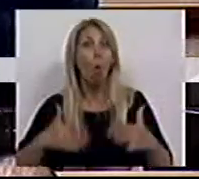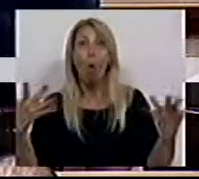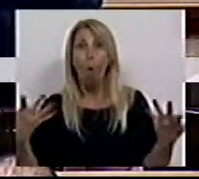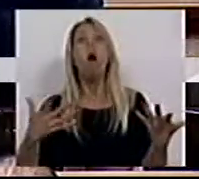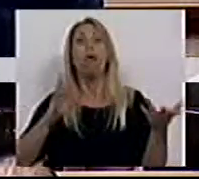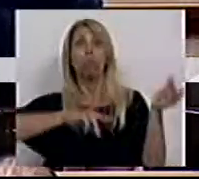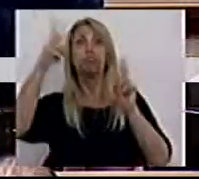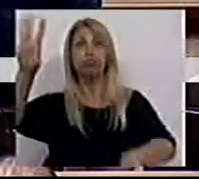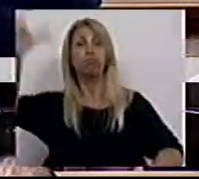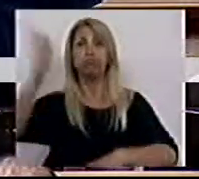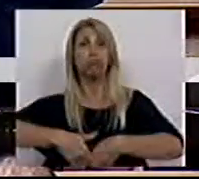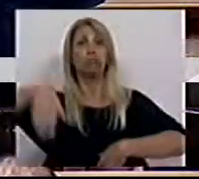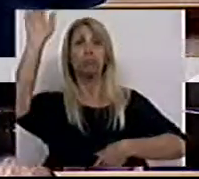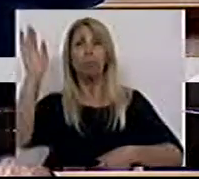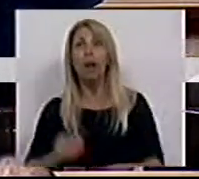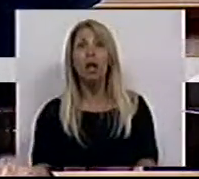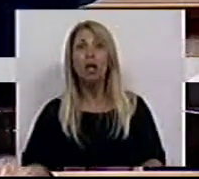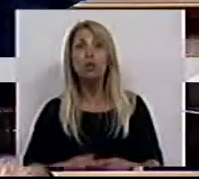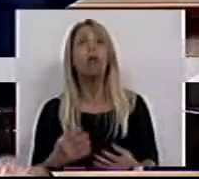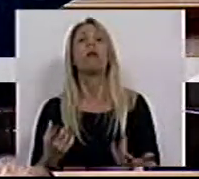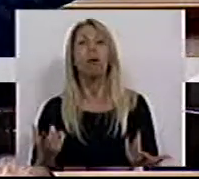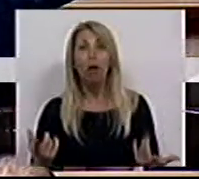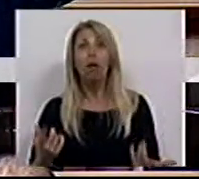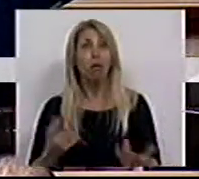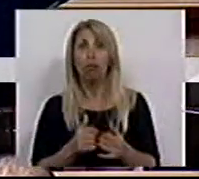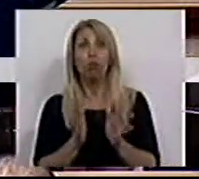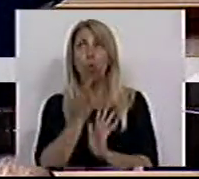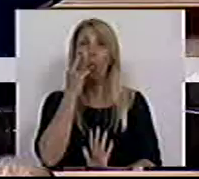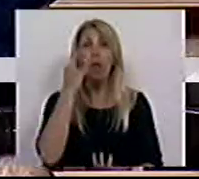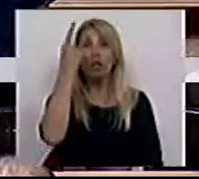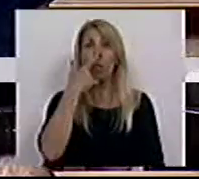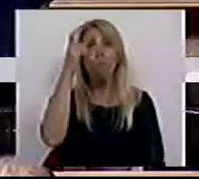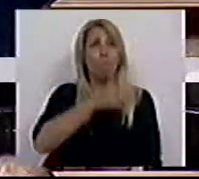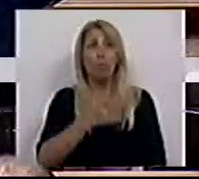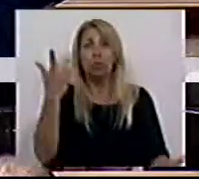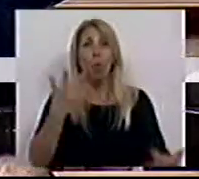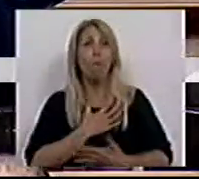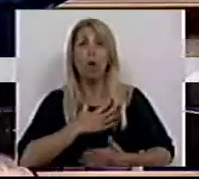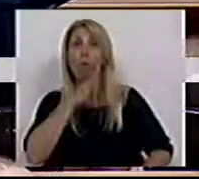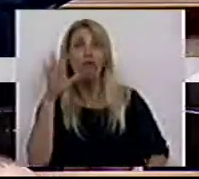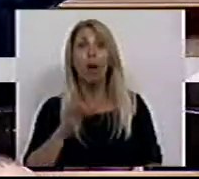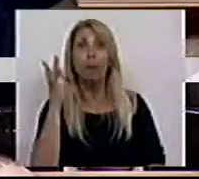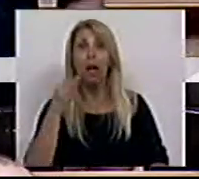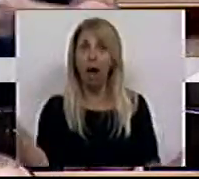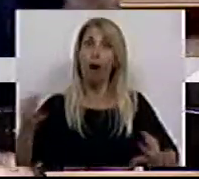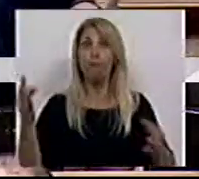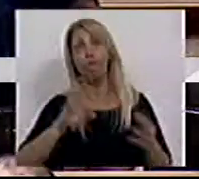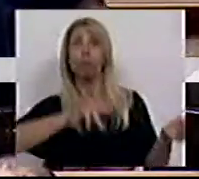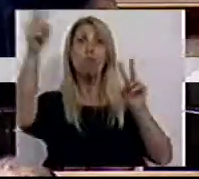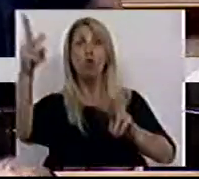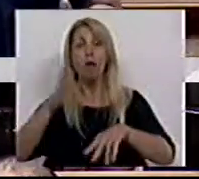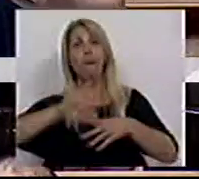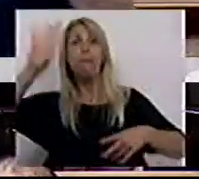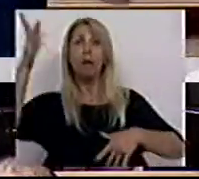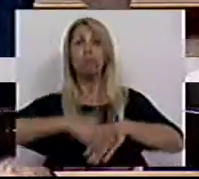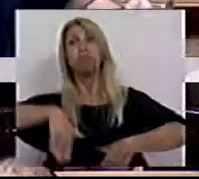uma pessoa, um amigo, familiar que não tenha emigrado. O Sr. Primeiro-Ministro fala demagogicamente sobre o direito